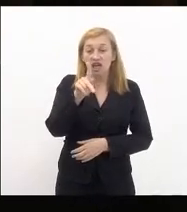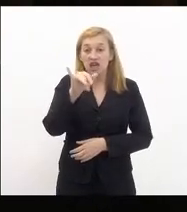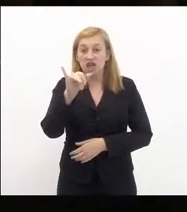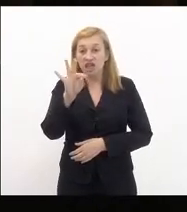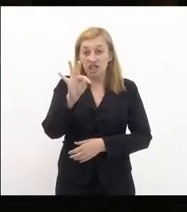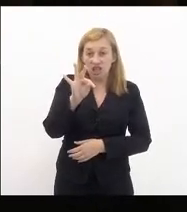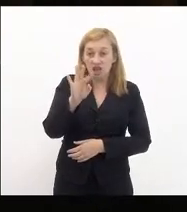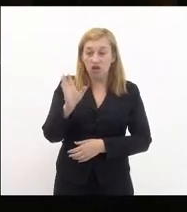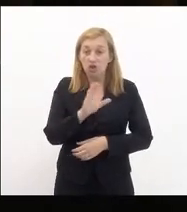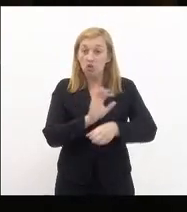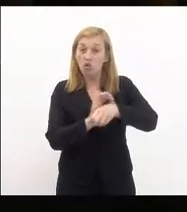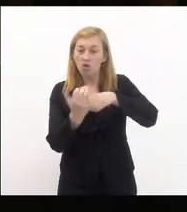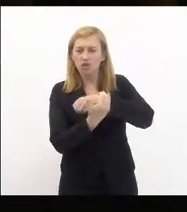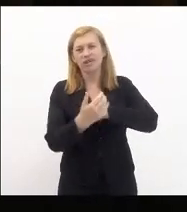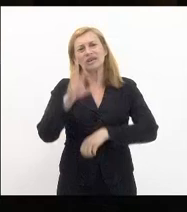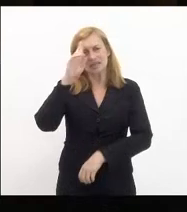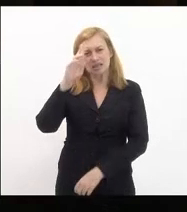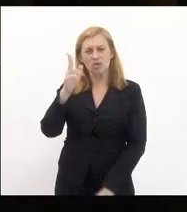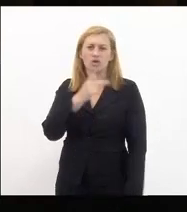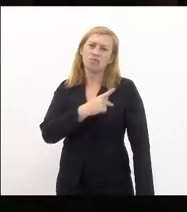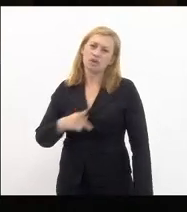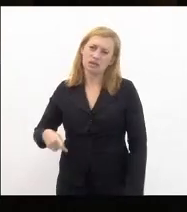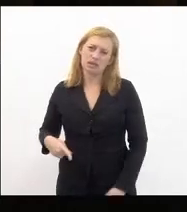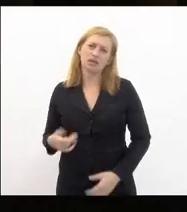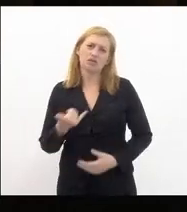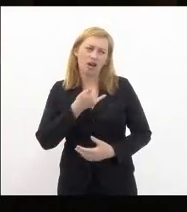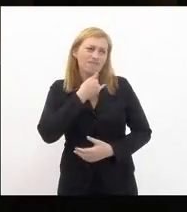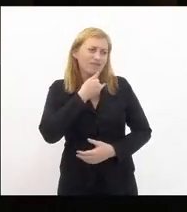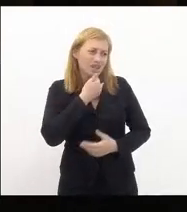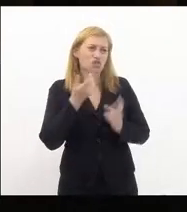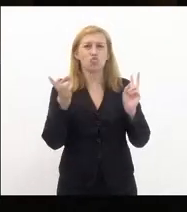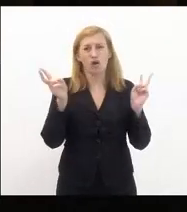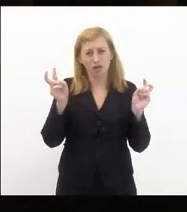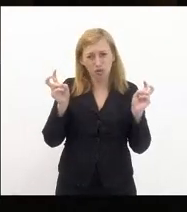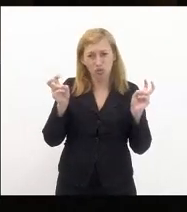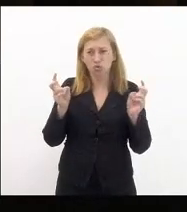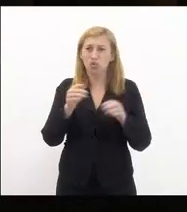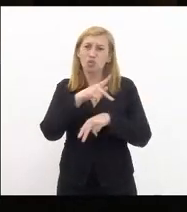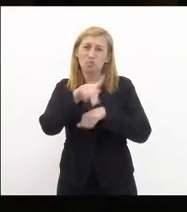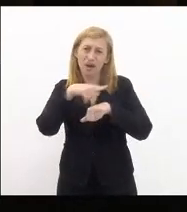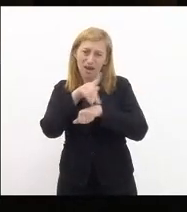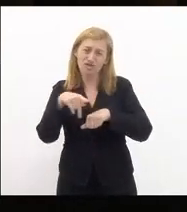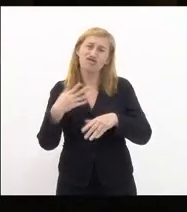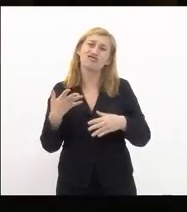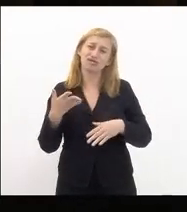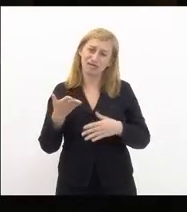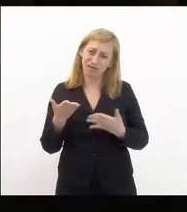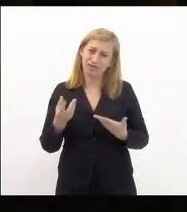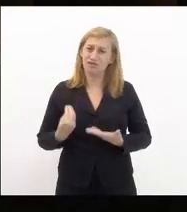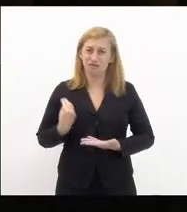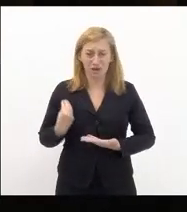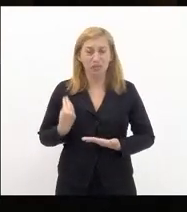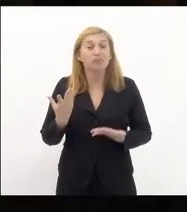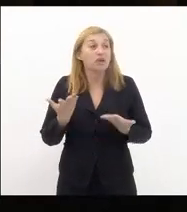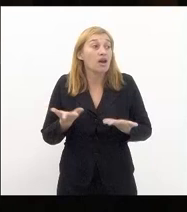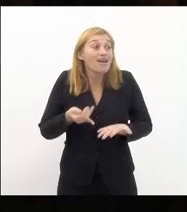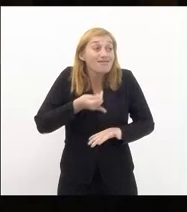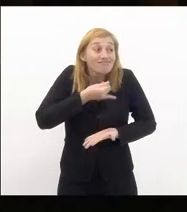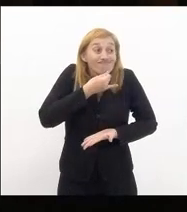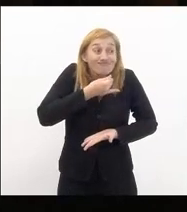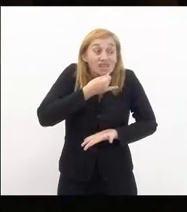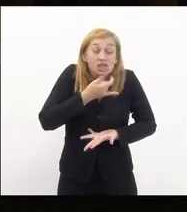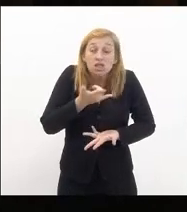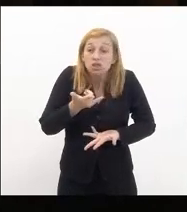senhora presidenta é lamentável a situação que o país chegou é lamentável